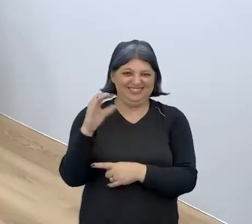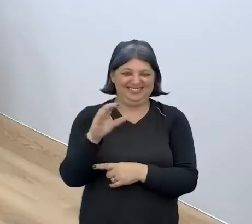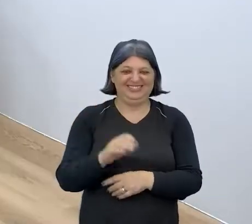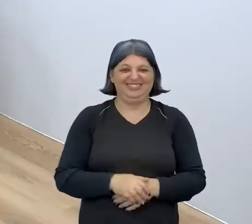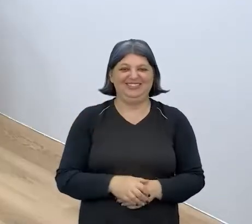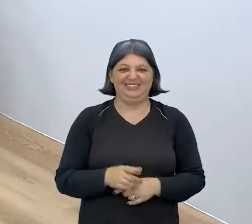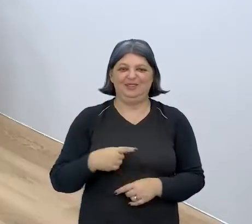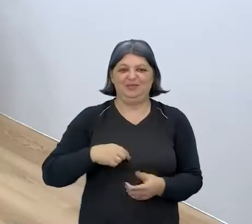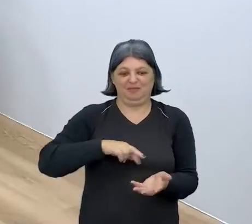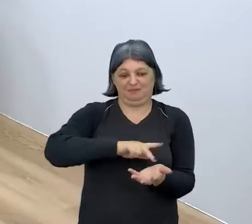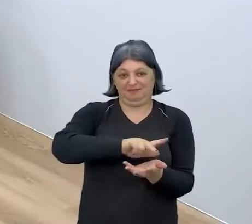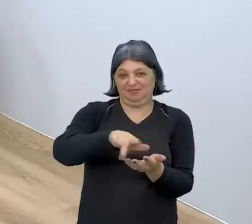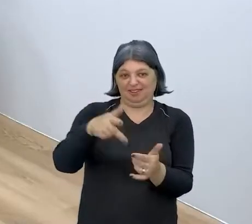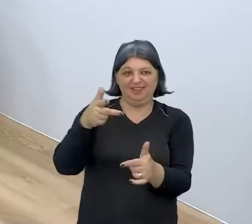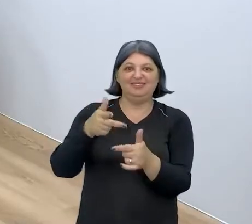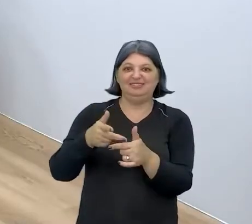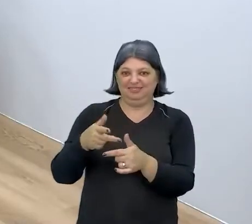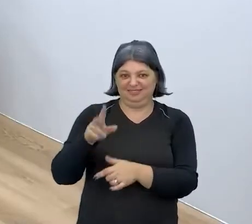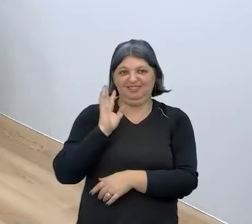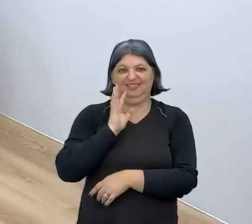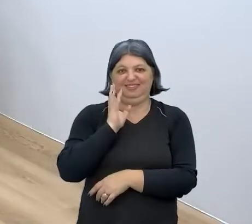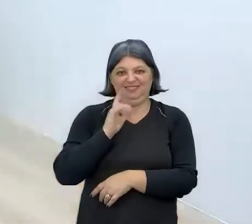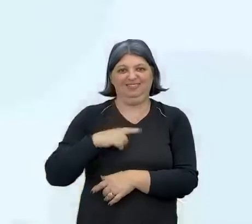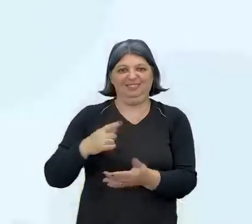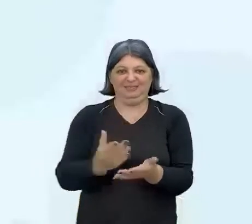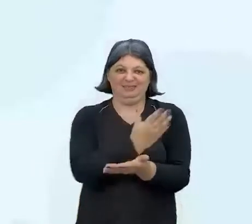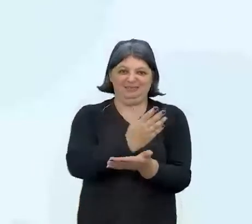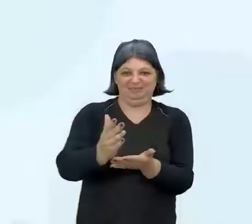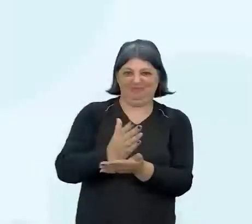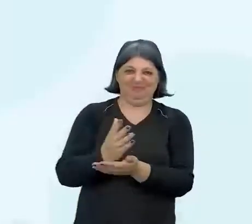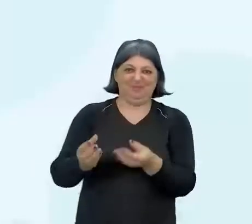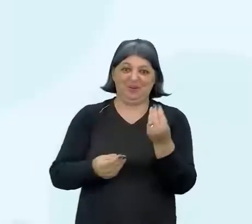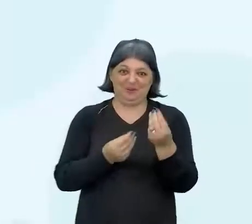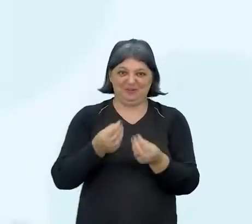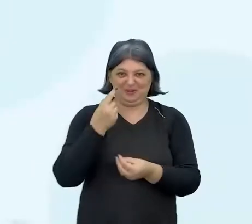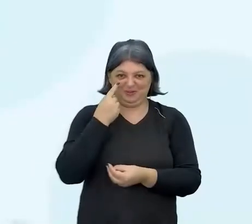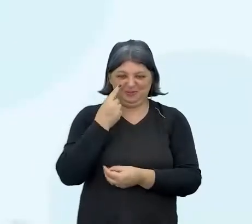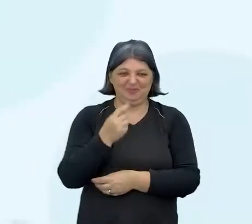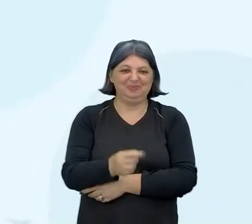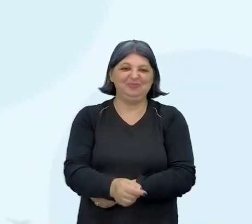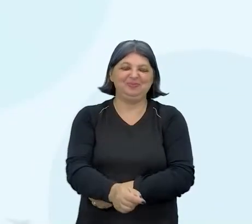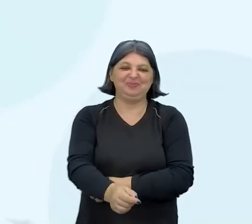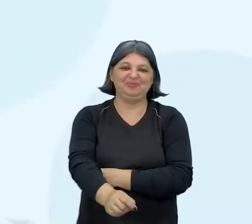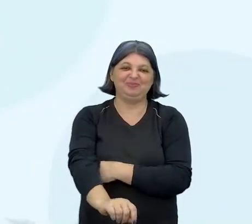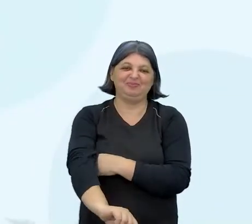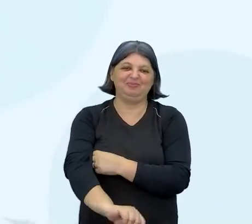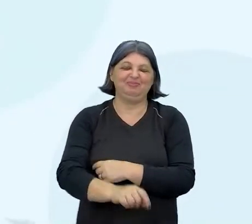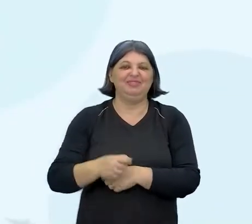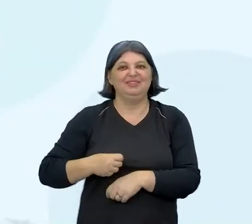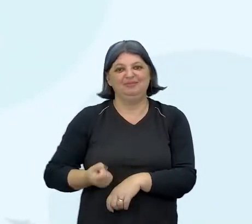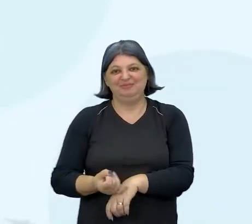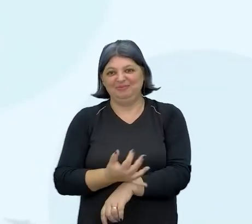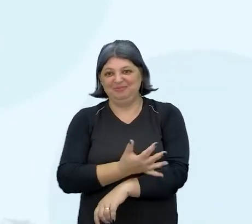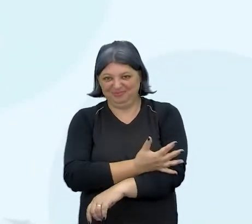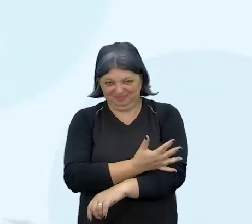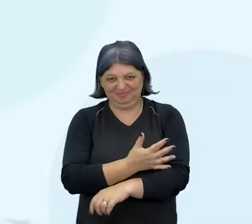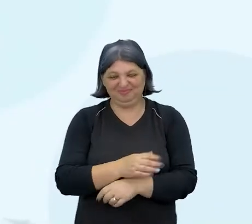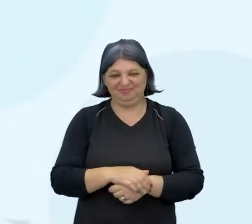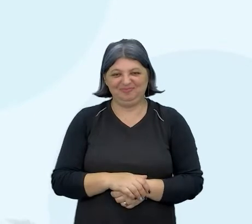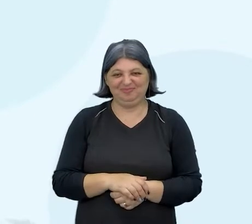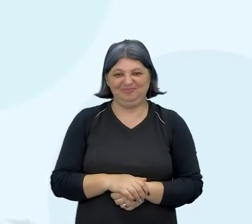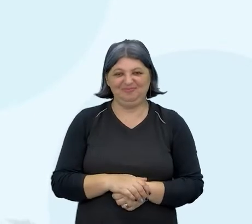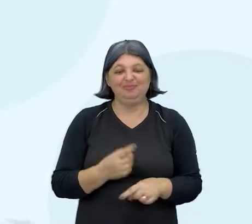Olha, eu assisti vários vídeos do canal dela para separar esse vídeo aqui. E assim, gente, era uma emoção atrás da outra,